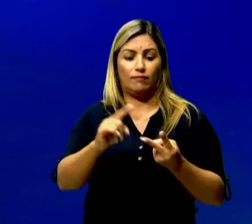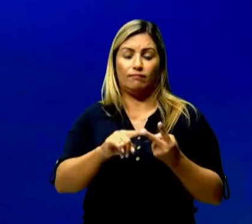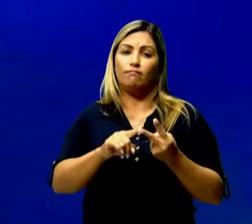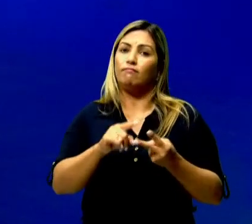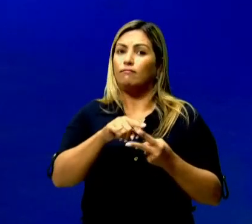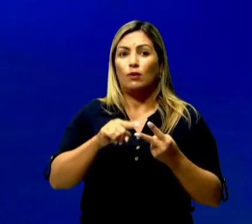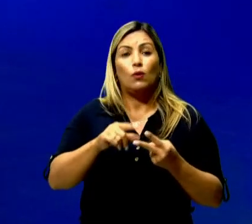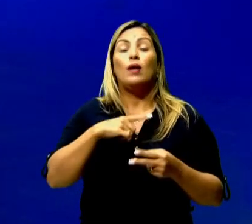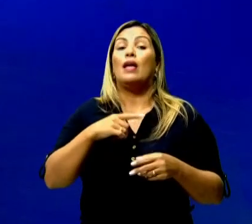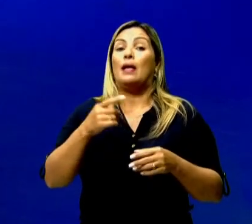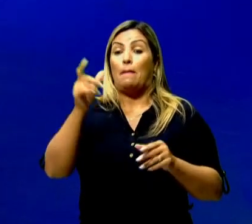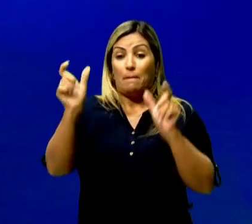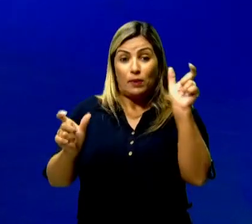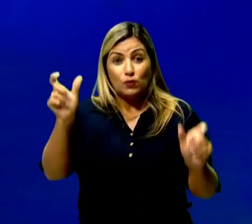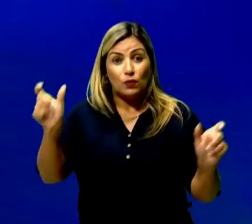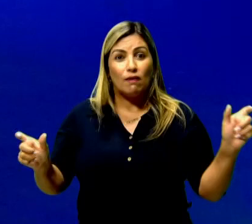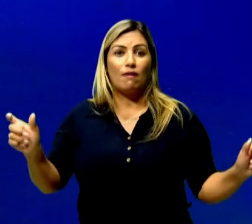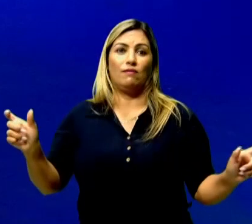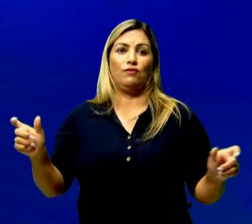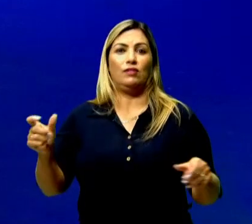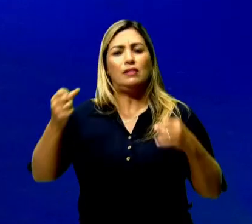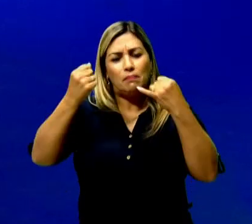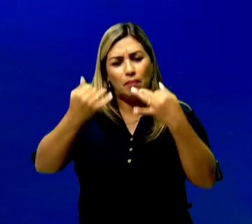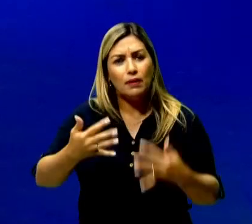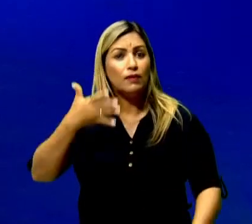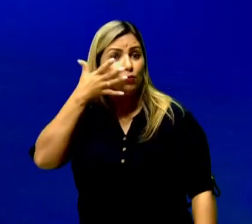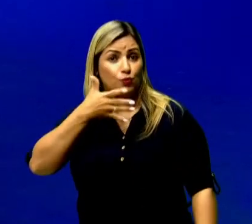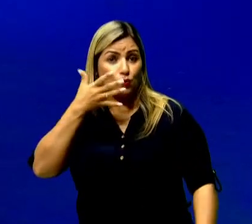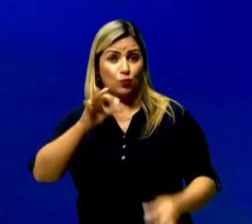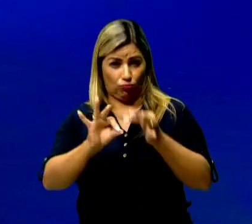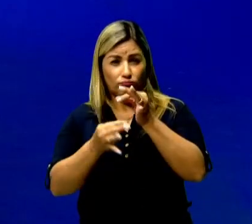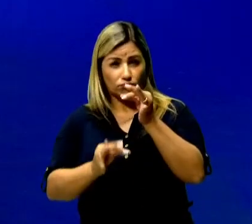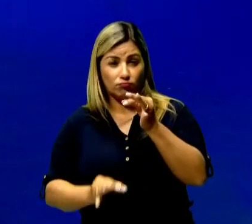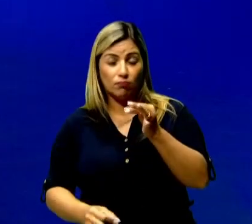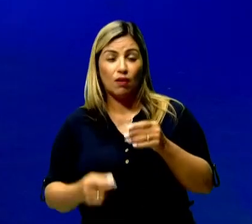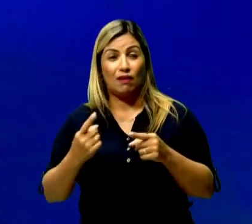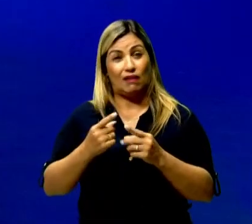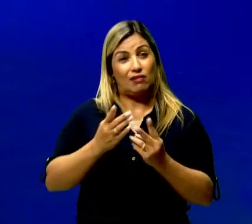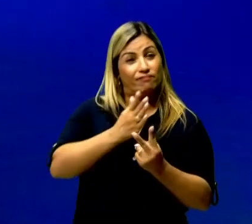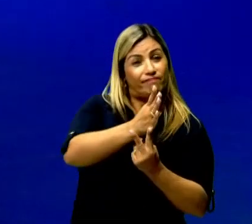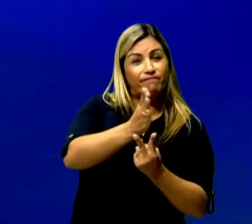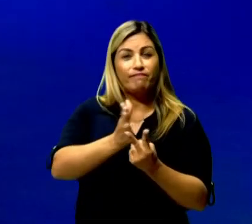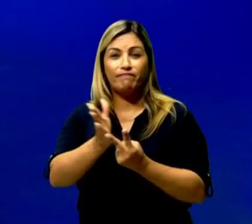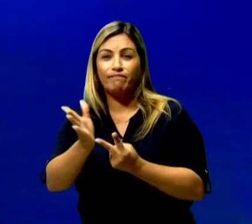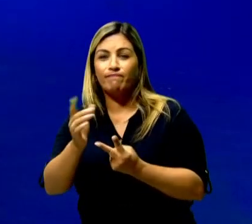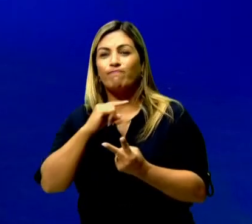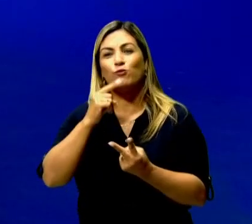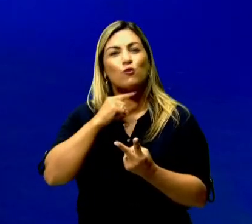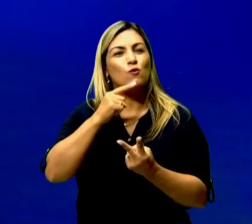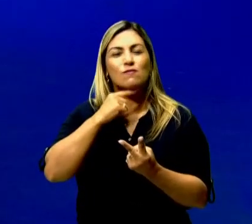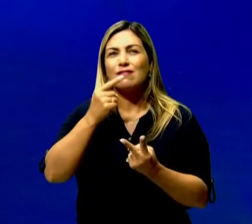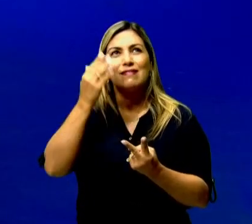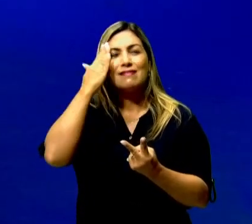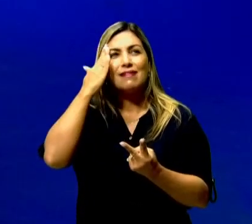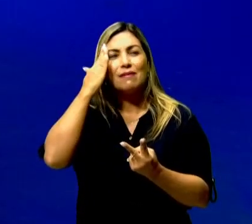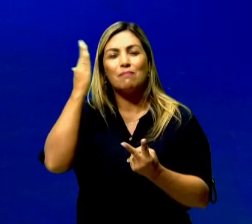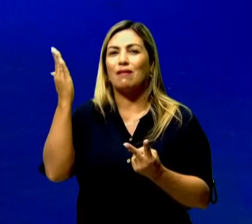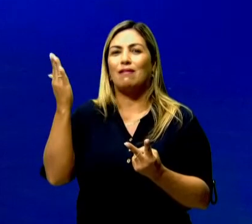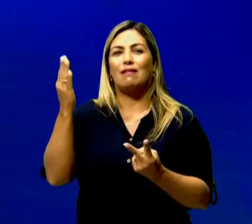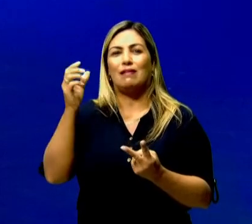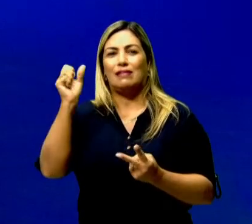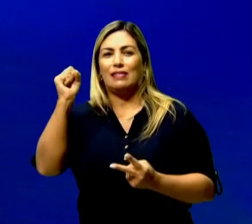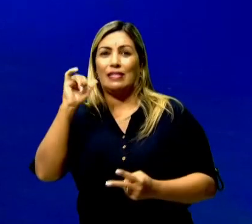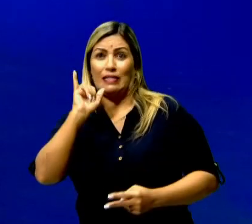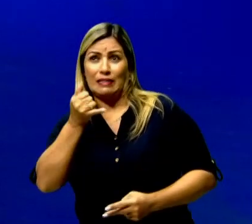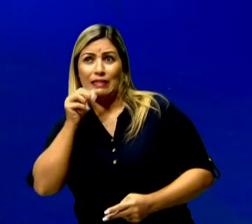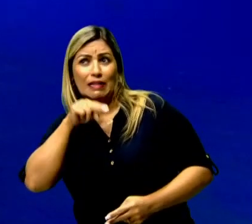a fala da personagem no meio do discurso do narrador. E elas são ambíguas, porque a gente não consegue definir se essa fala é do narrador,